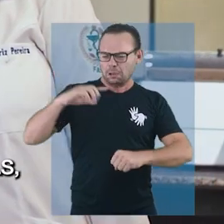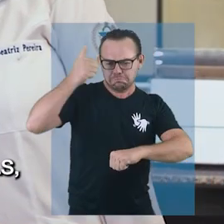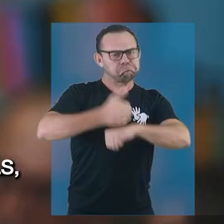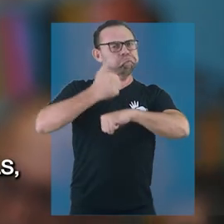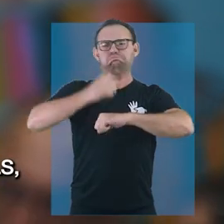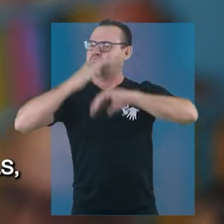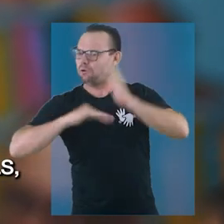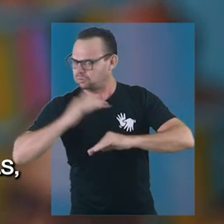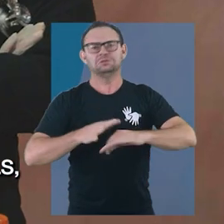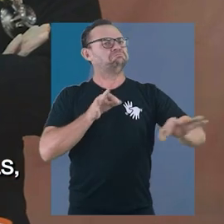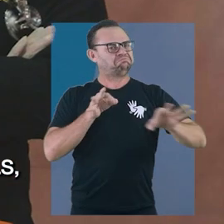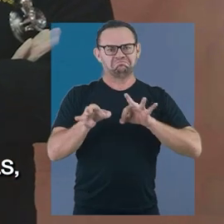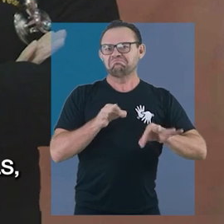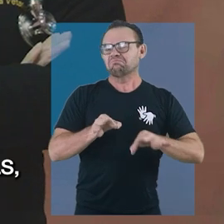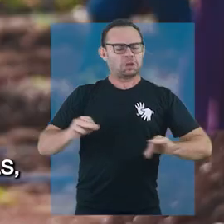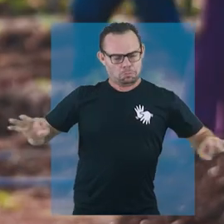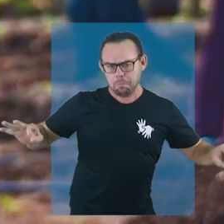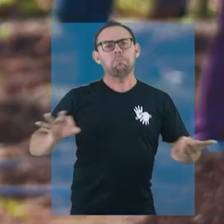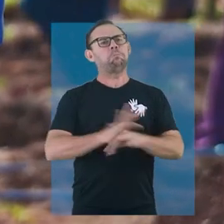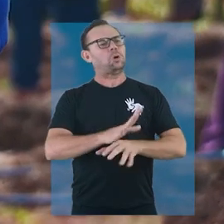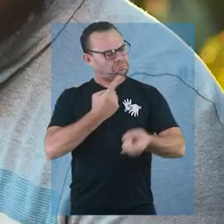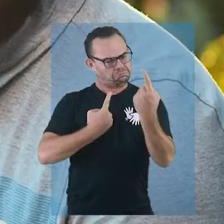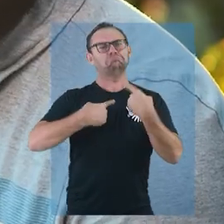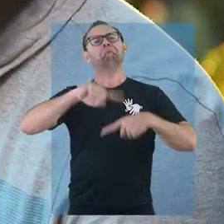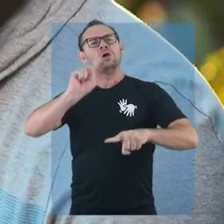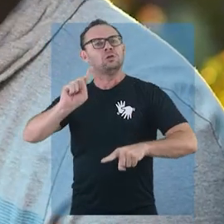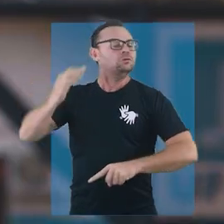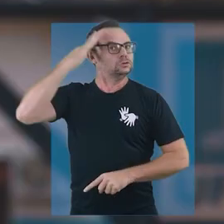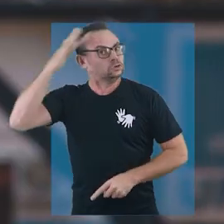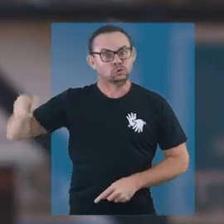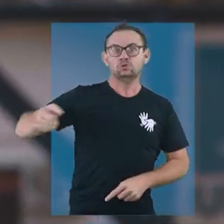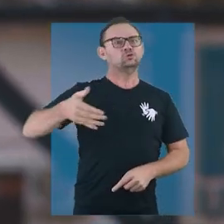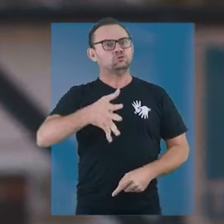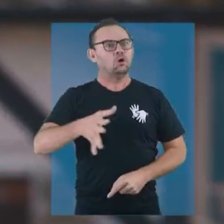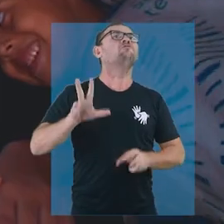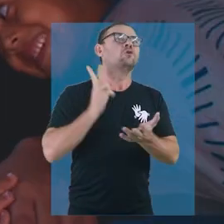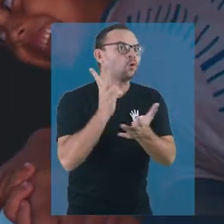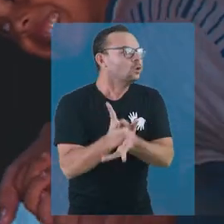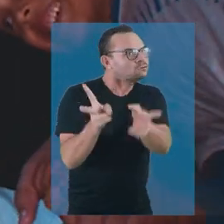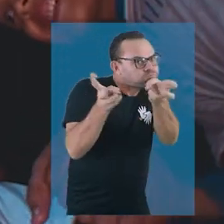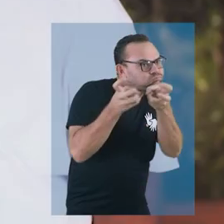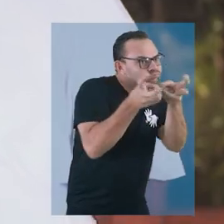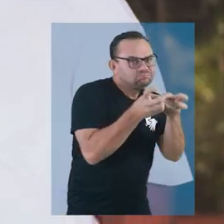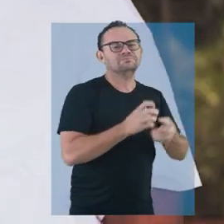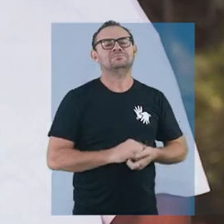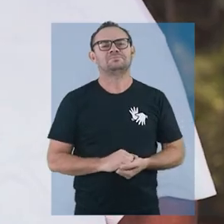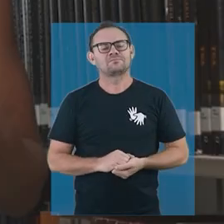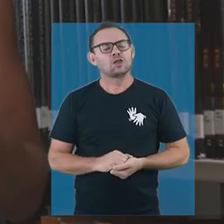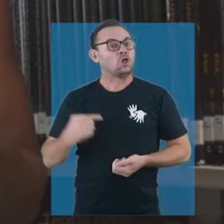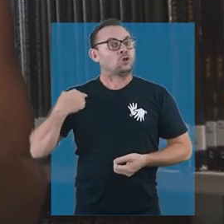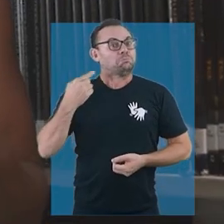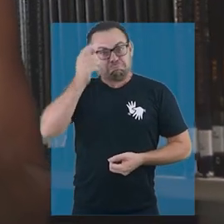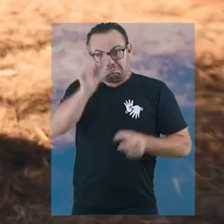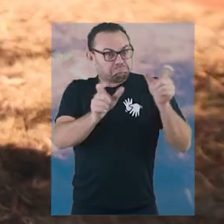forma profissionais mais que bem preparados, prontos para as transformações e novos sonhos que continuarão vindo pela